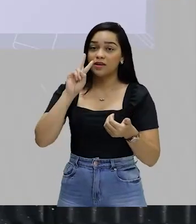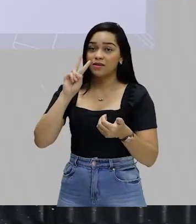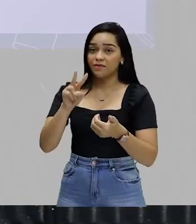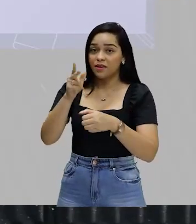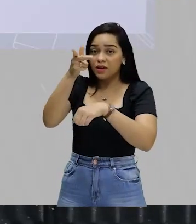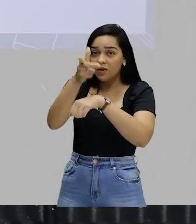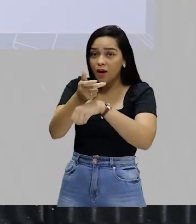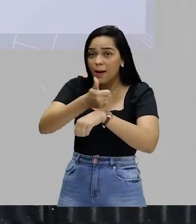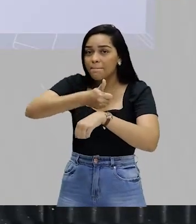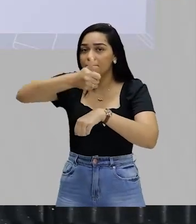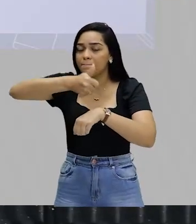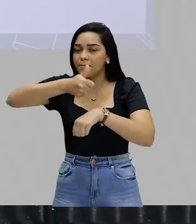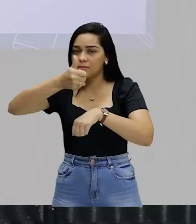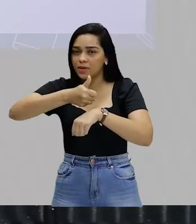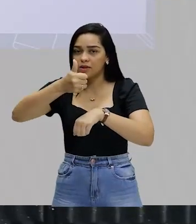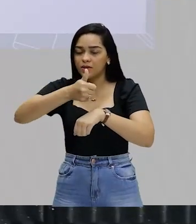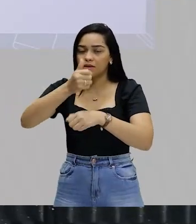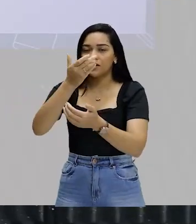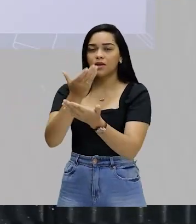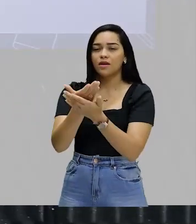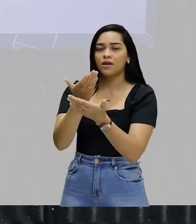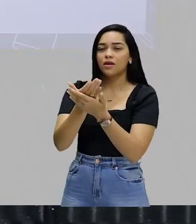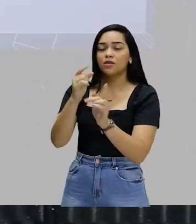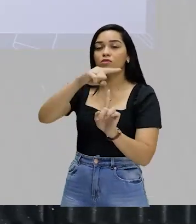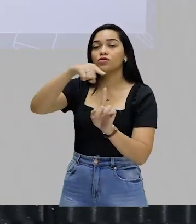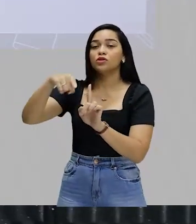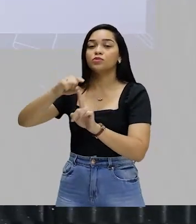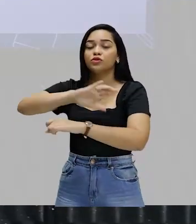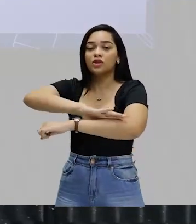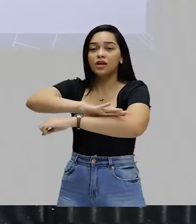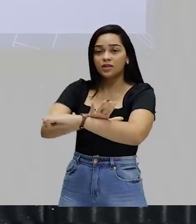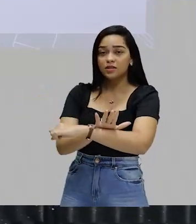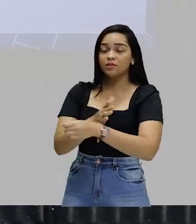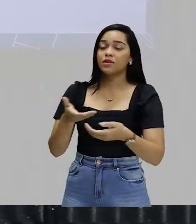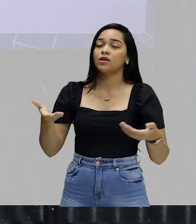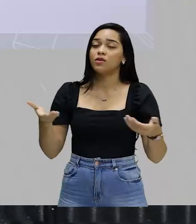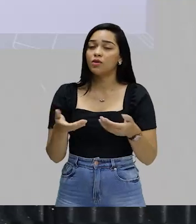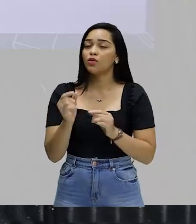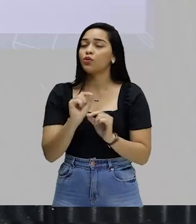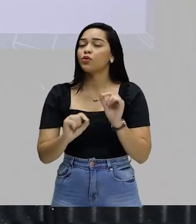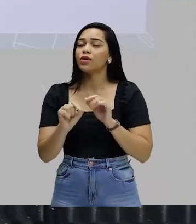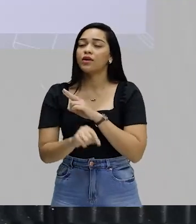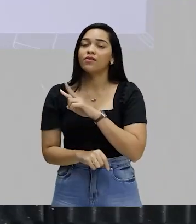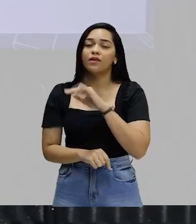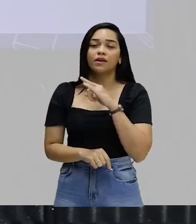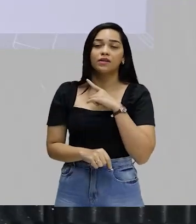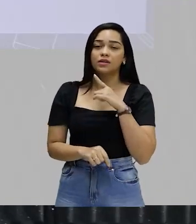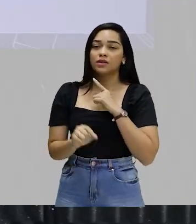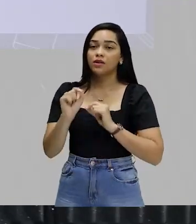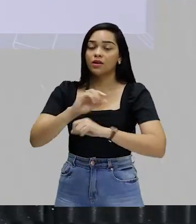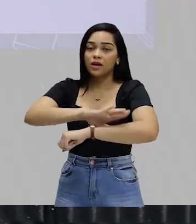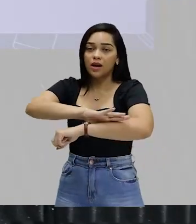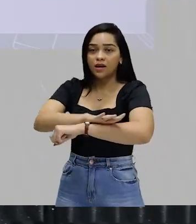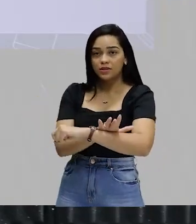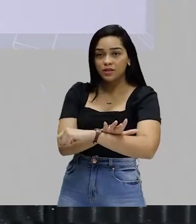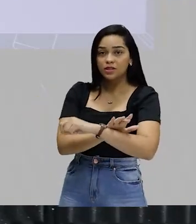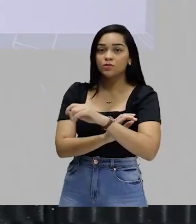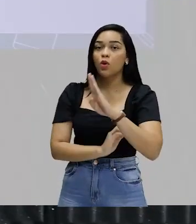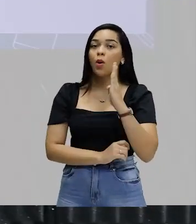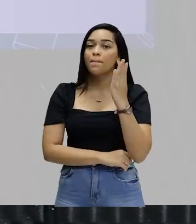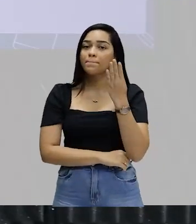agora é a primeira parte da aula tipos de racismo. E nessa aula, a gente vai falar do racismo biológico,